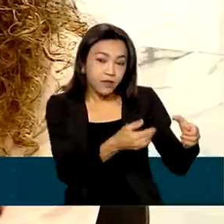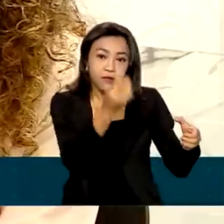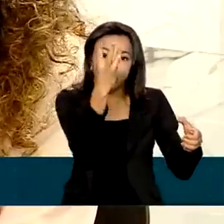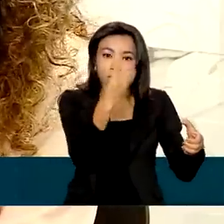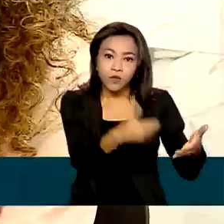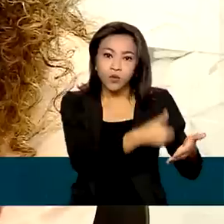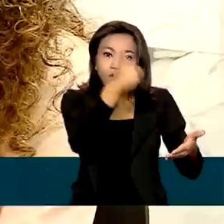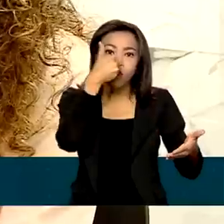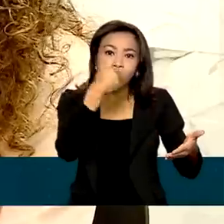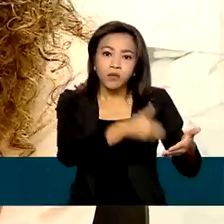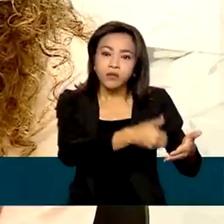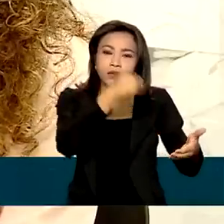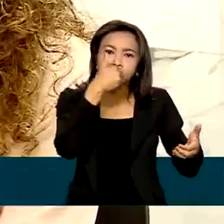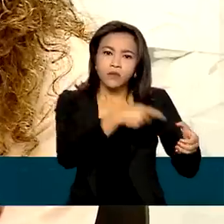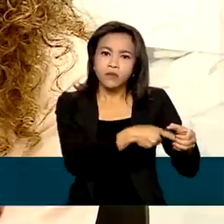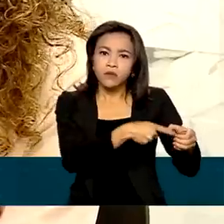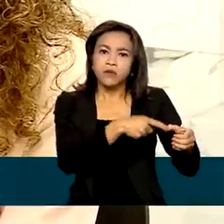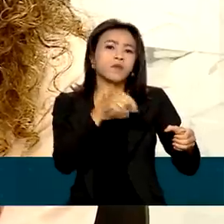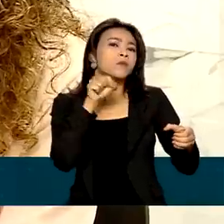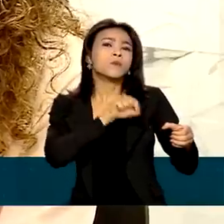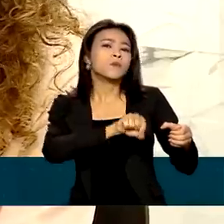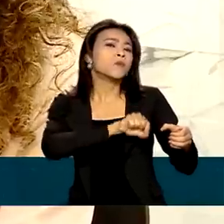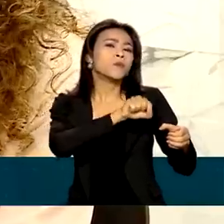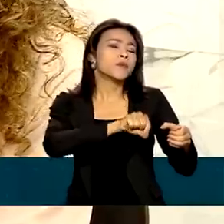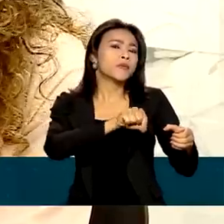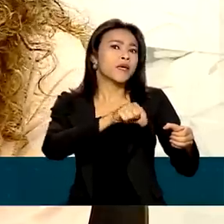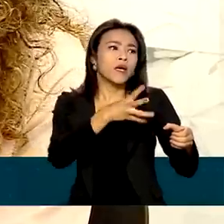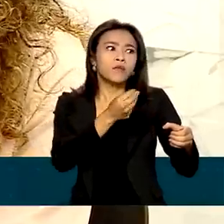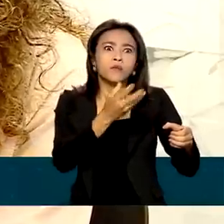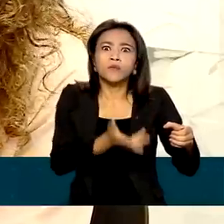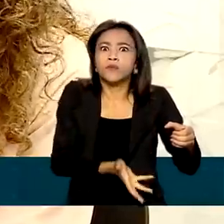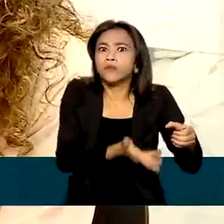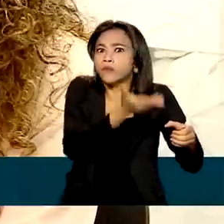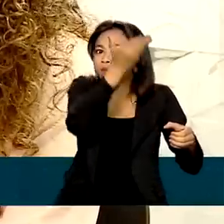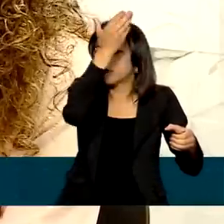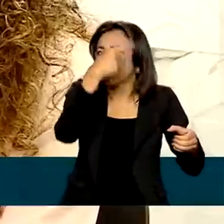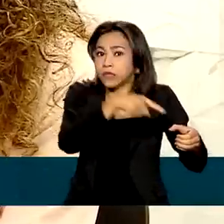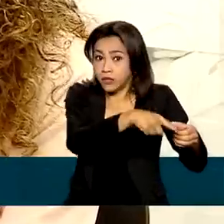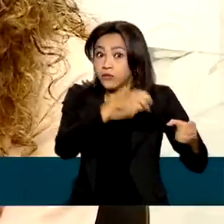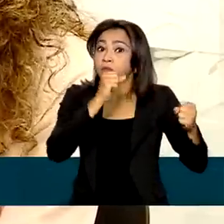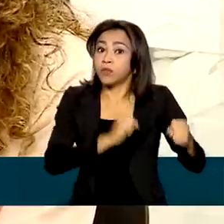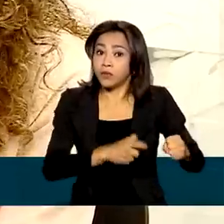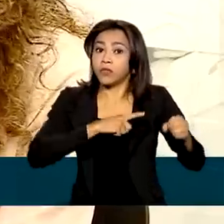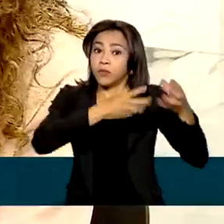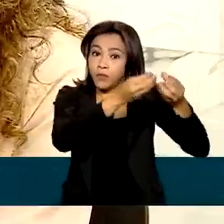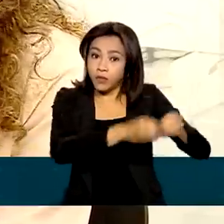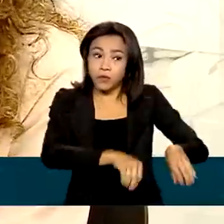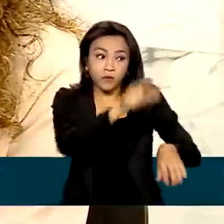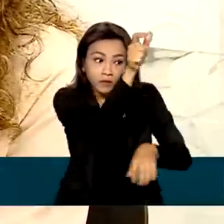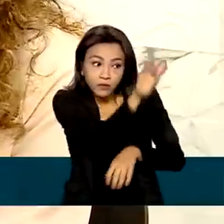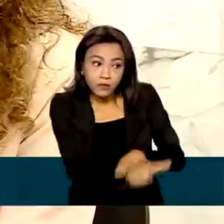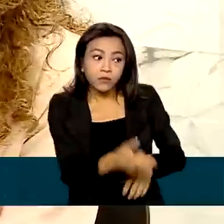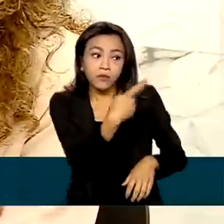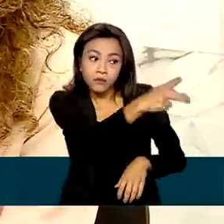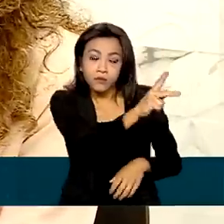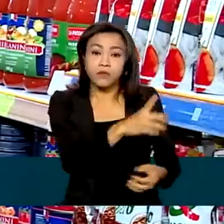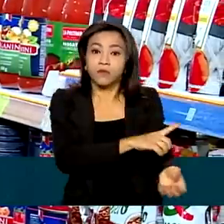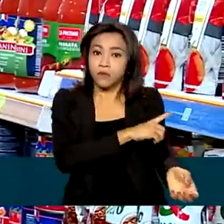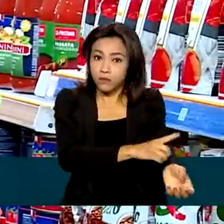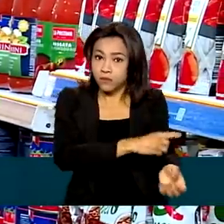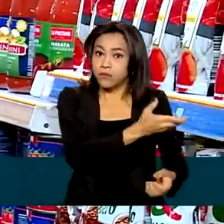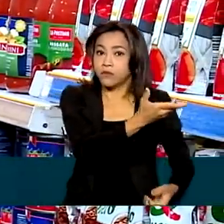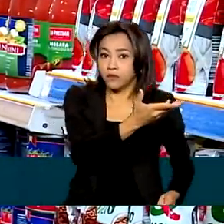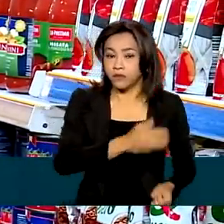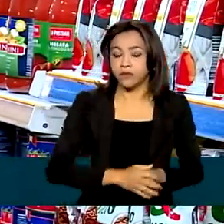sopa, a quantidade de maltodextrina que ele vai consumir é muito grande. Isso pode acarretar no descontrole da diabetes dele.